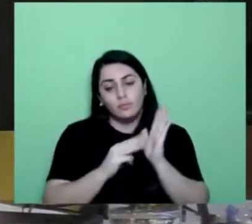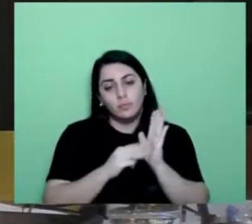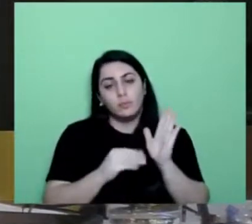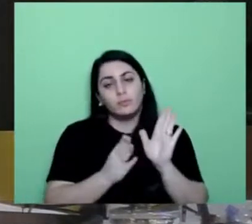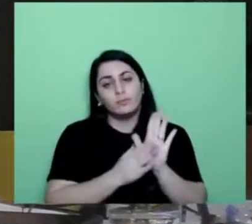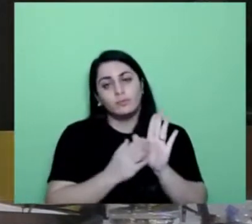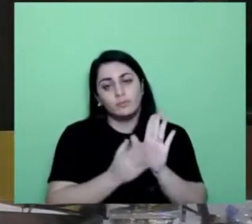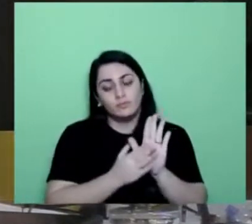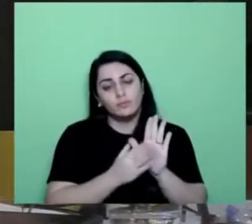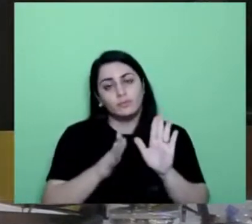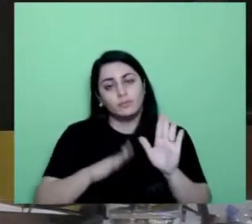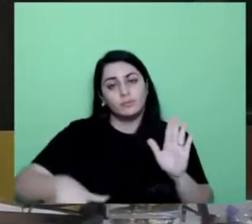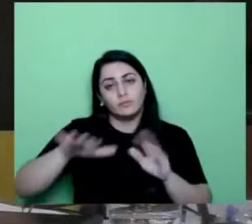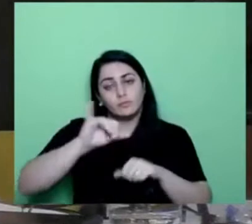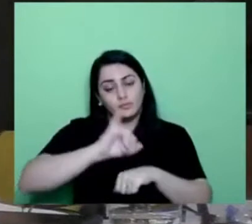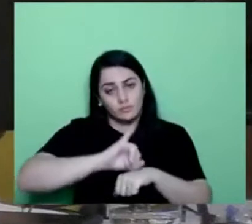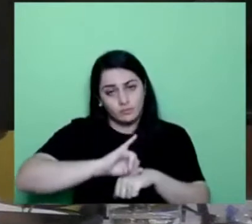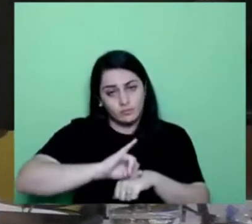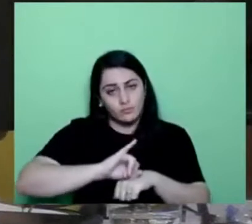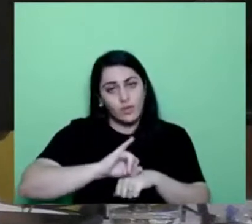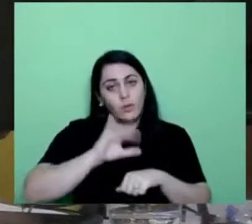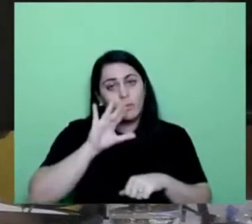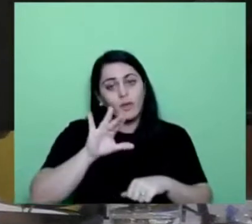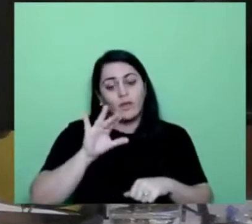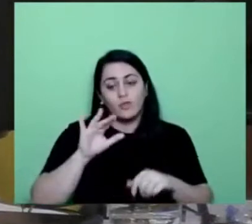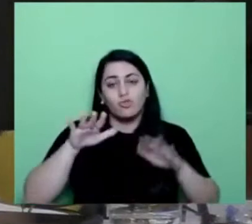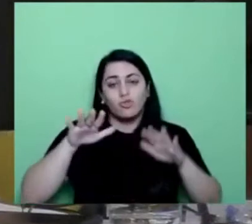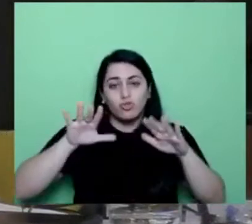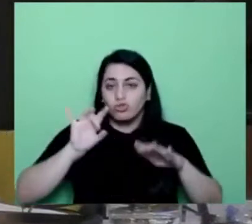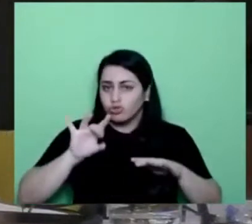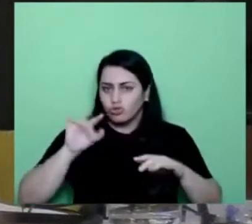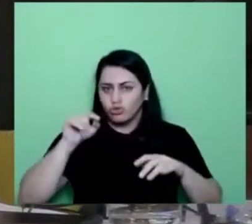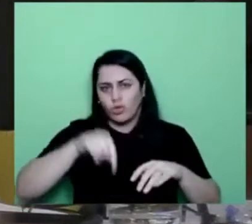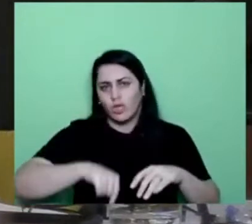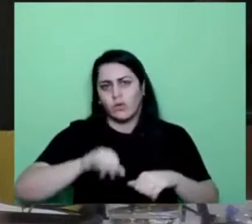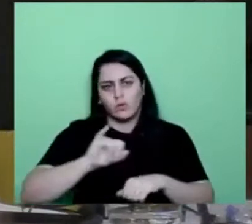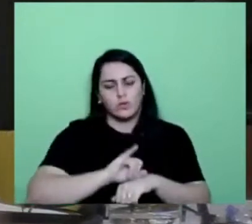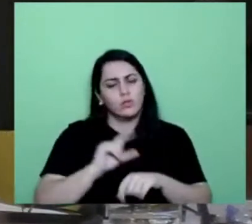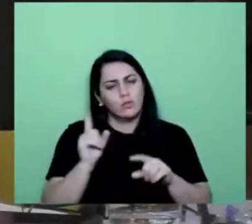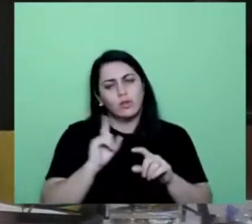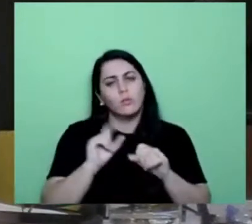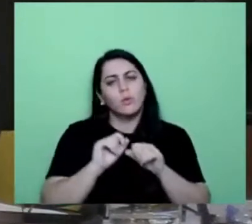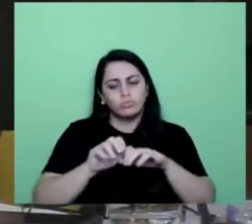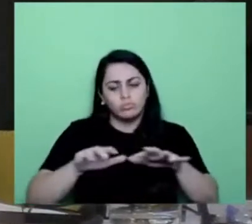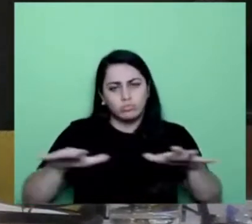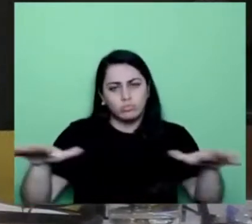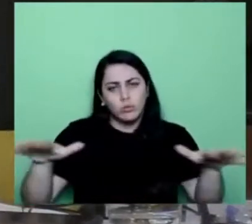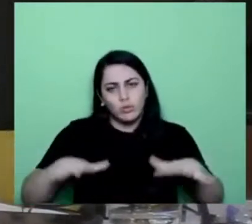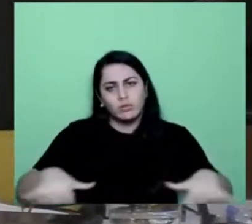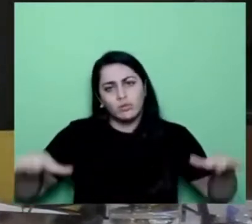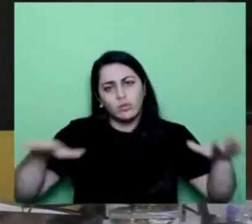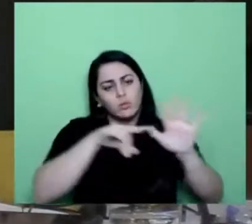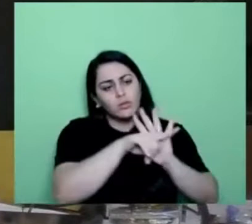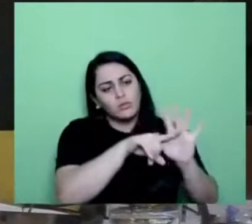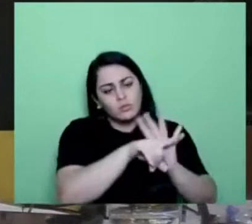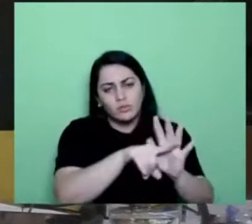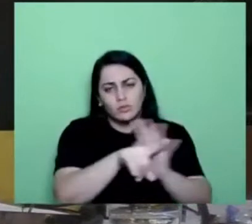na região central, mas não é para ficar na região central. Ele é para espalhar onde a tal pesquisa está